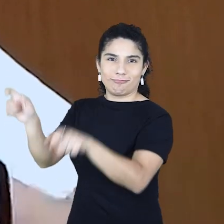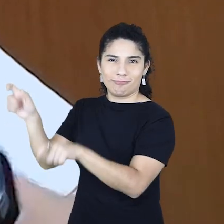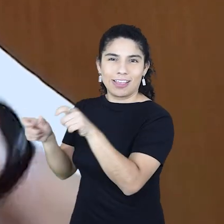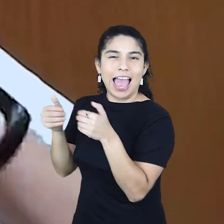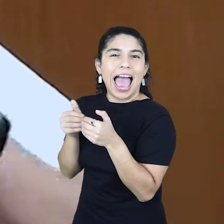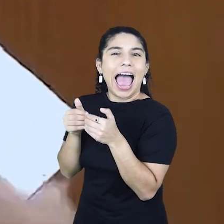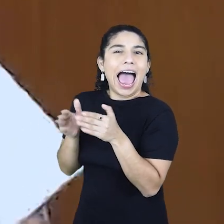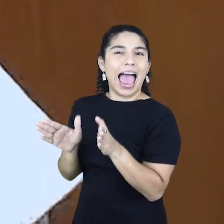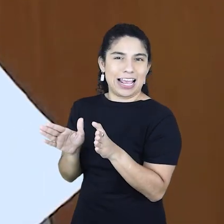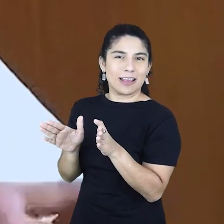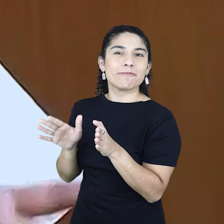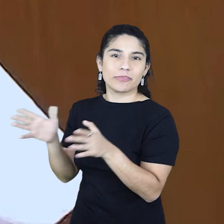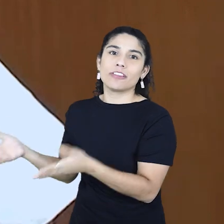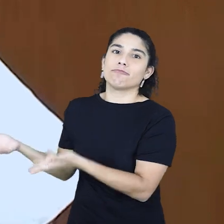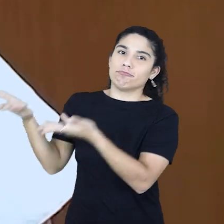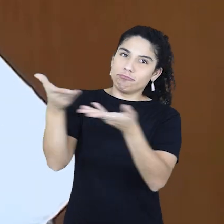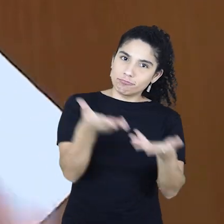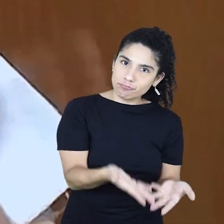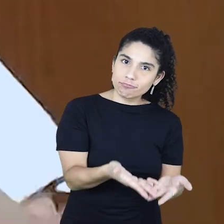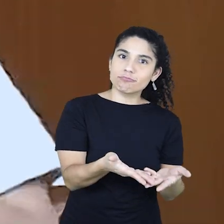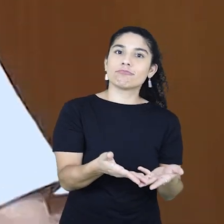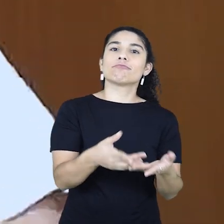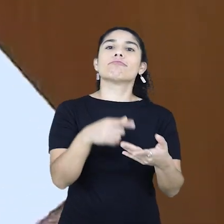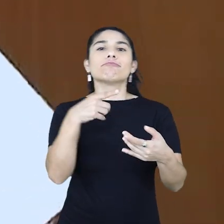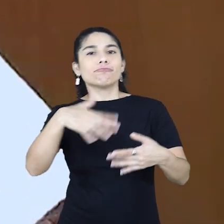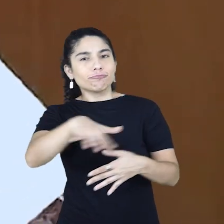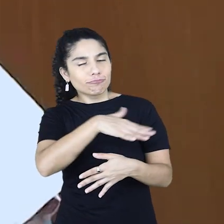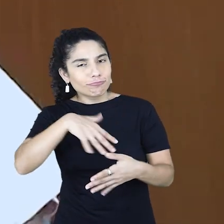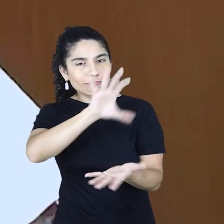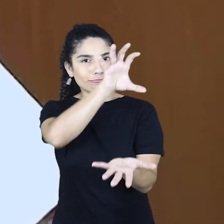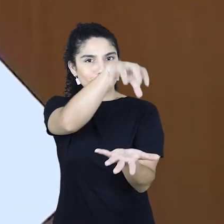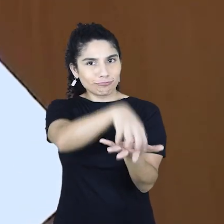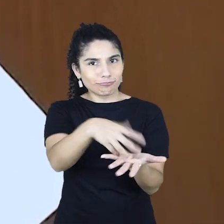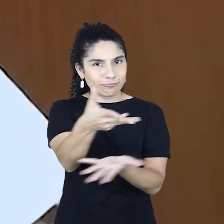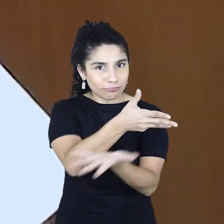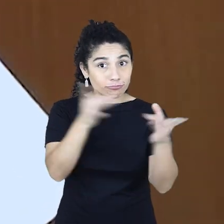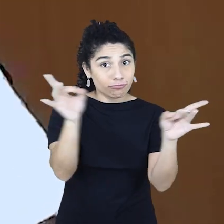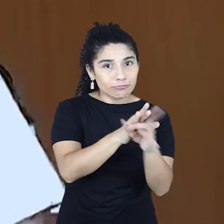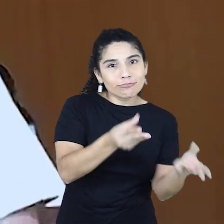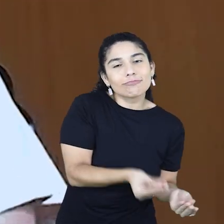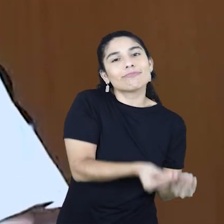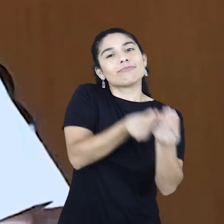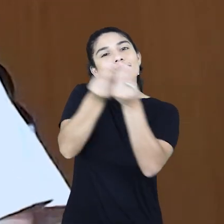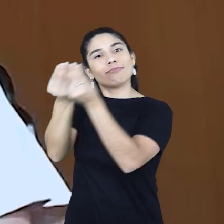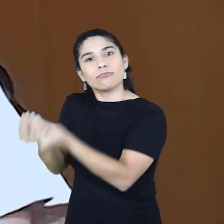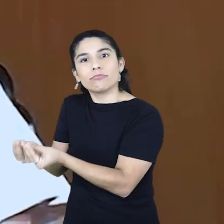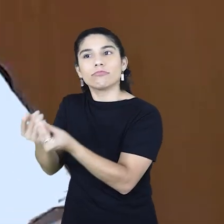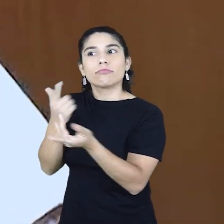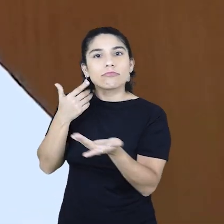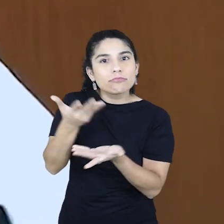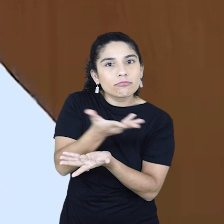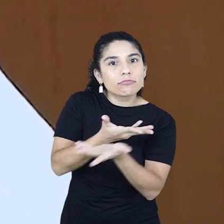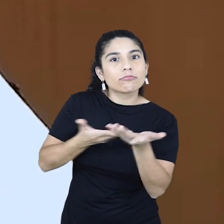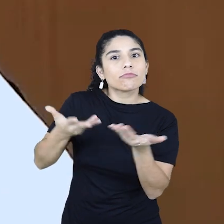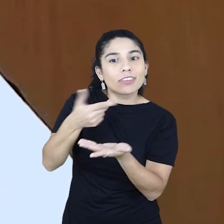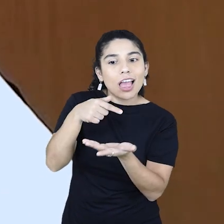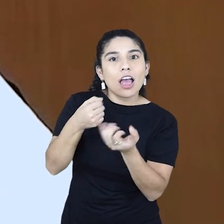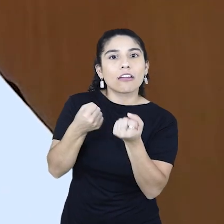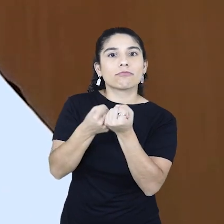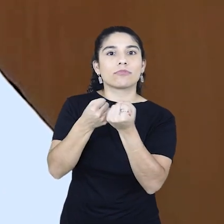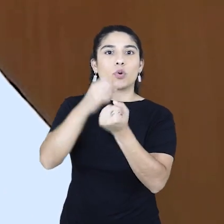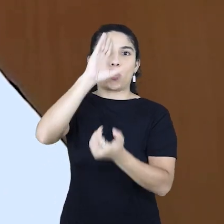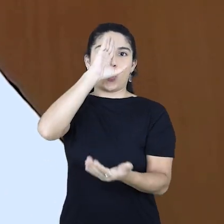semiaberto, levar para a sede da RIM e depois devolver para o semiaberto. Então, tem que ter uma relação de confiança. Era